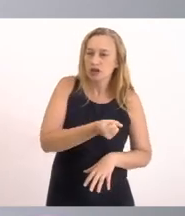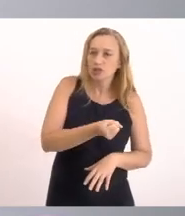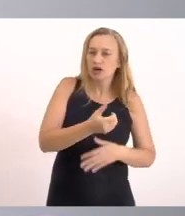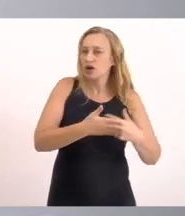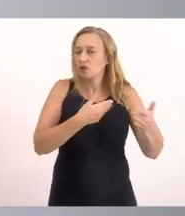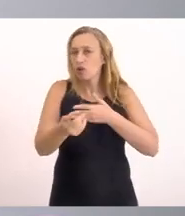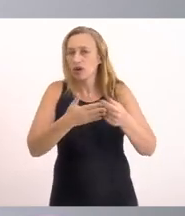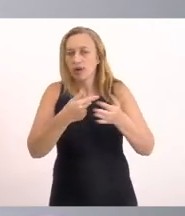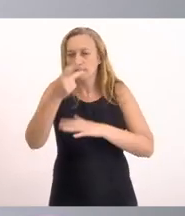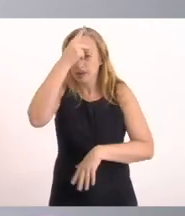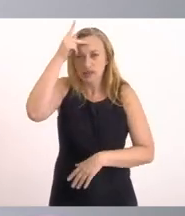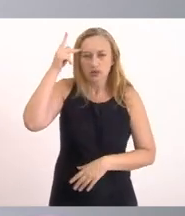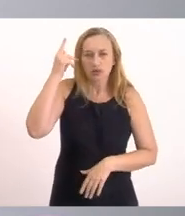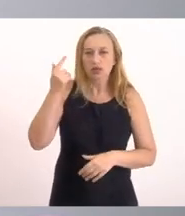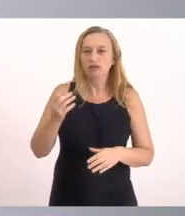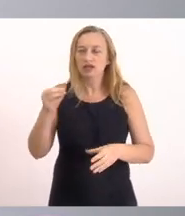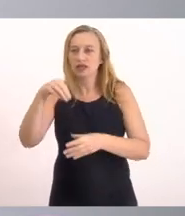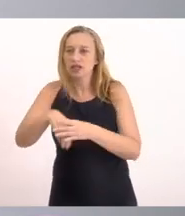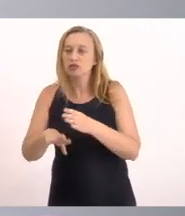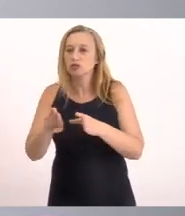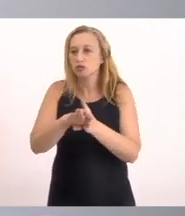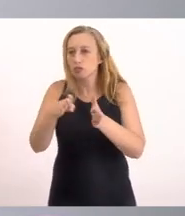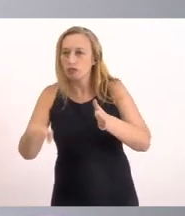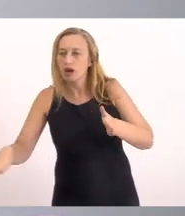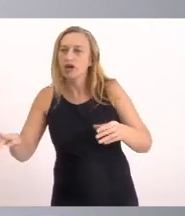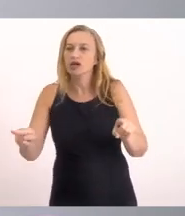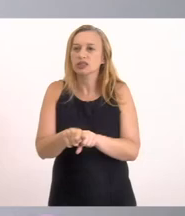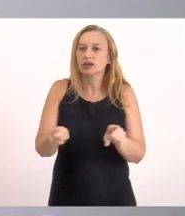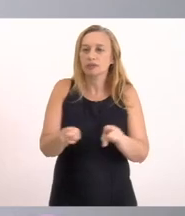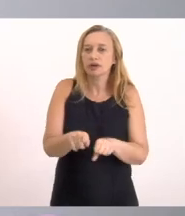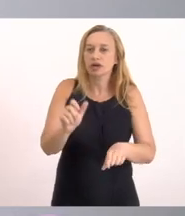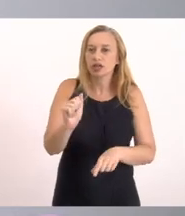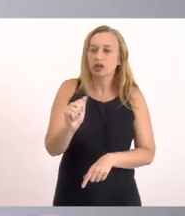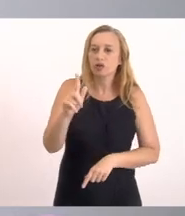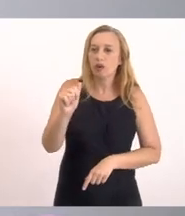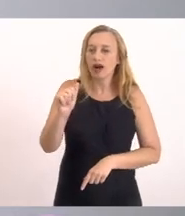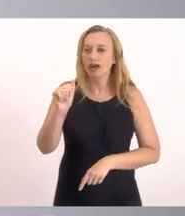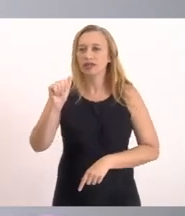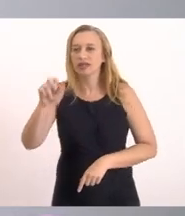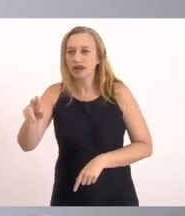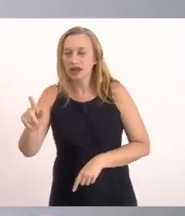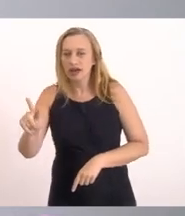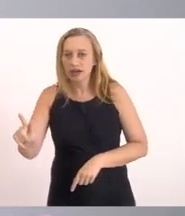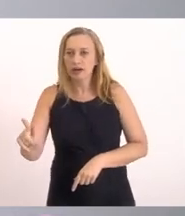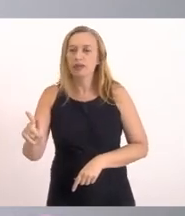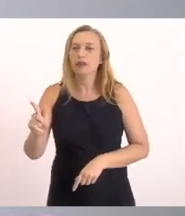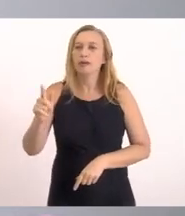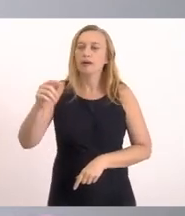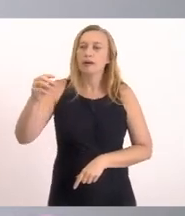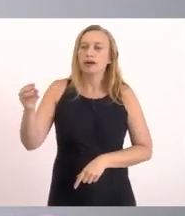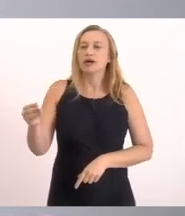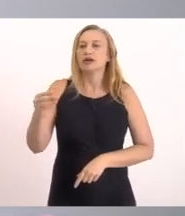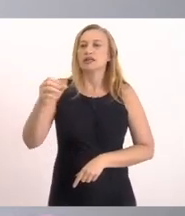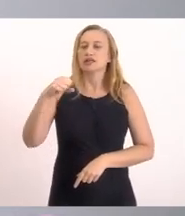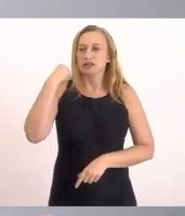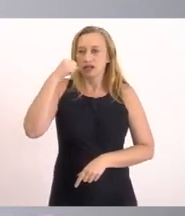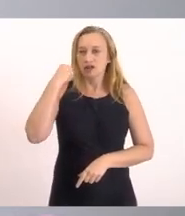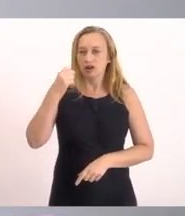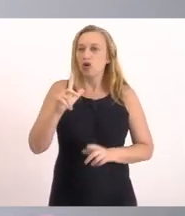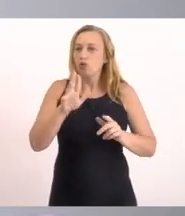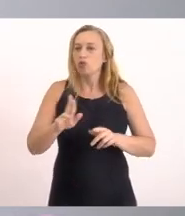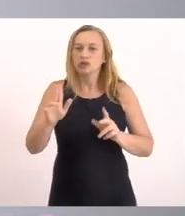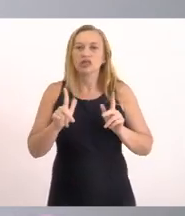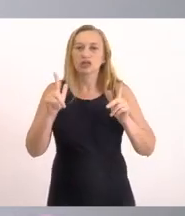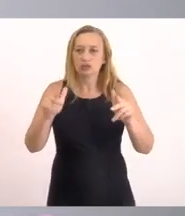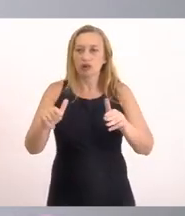qualquer acontecimento Ao mar E também O guarda-mar De Saquarema Utiliza esse mesmo canal Colocando em risco A